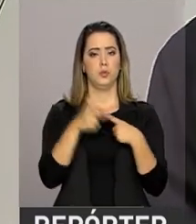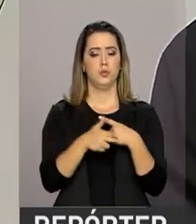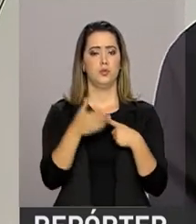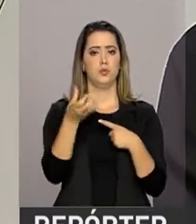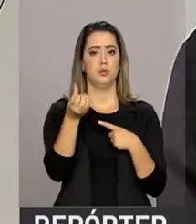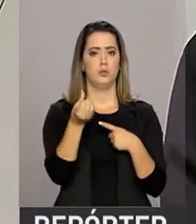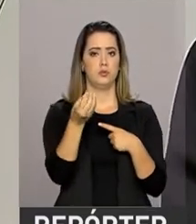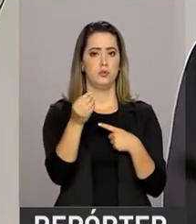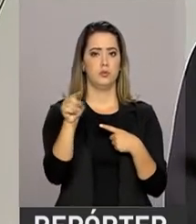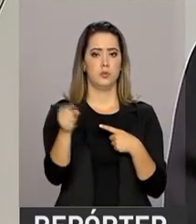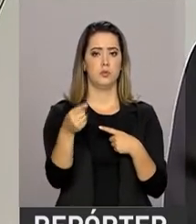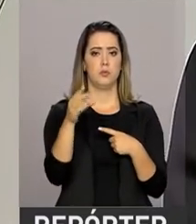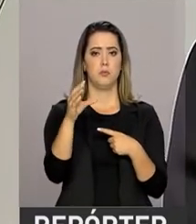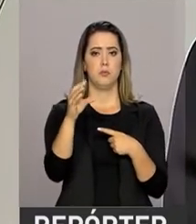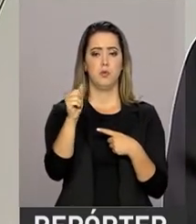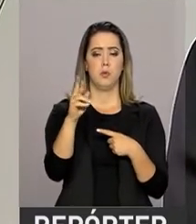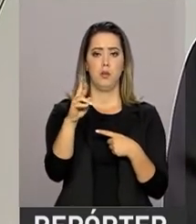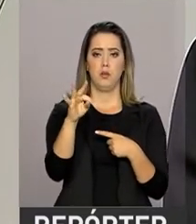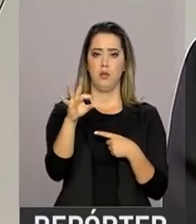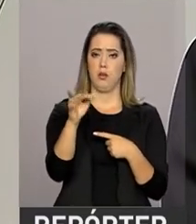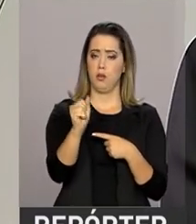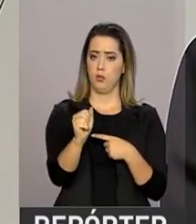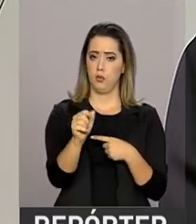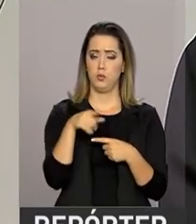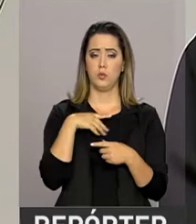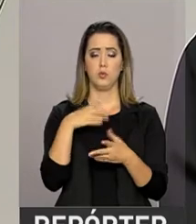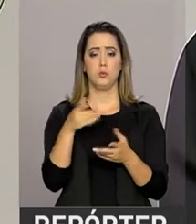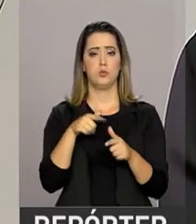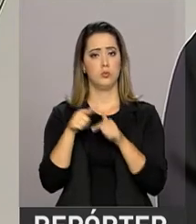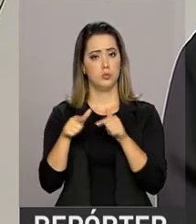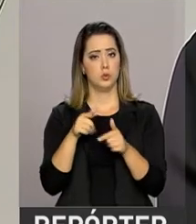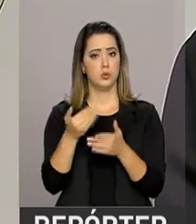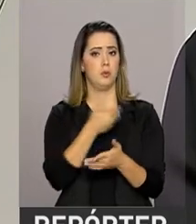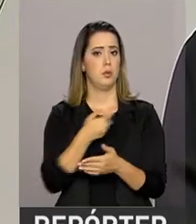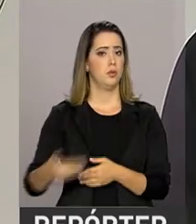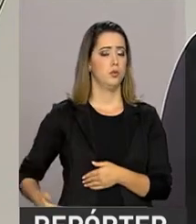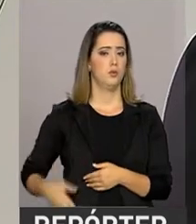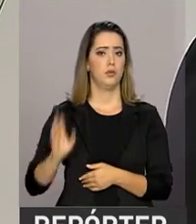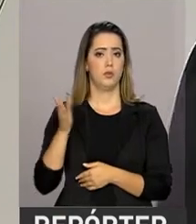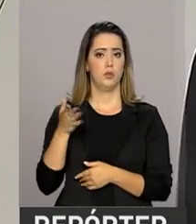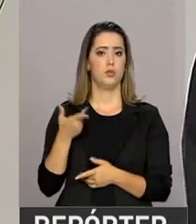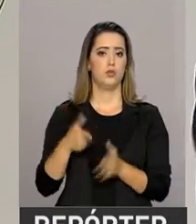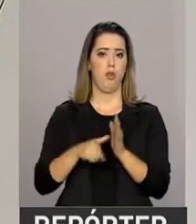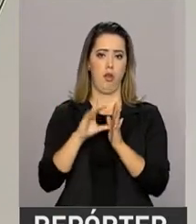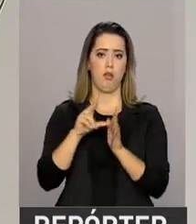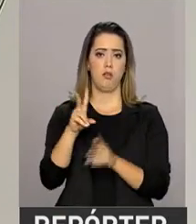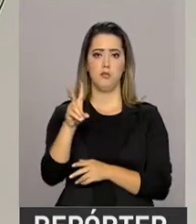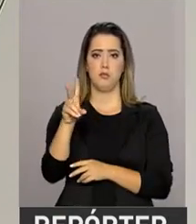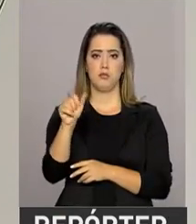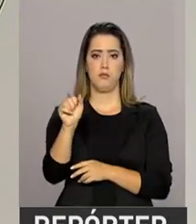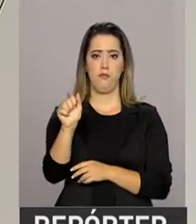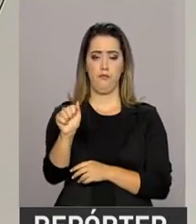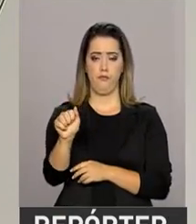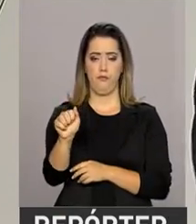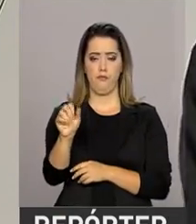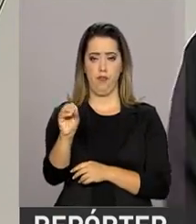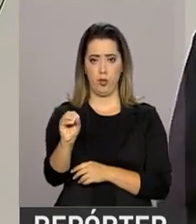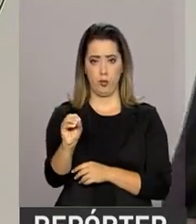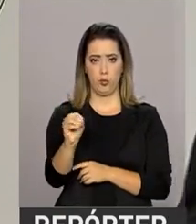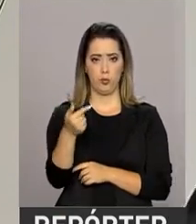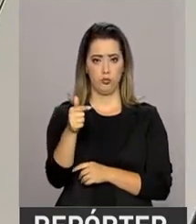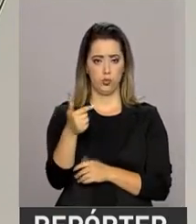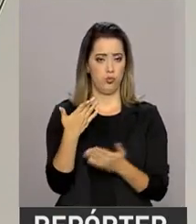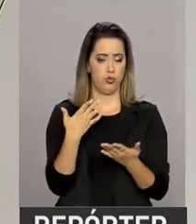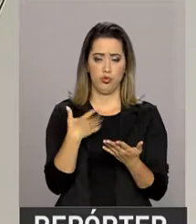60 mil cargos do Serviço Público Federal, cargos já desocupados, porque nós fomos eliminando várias